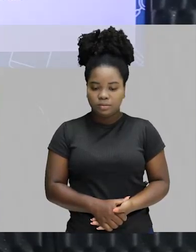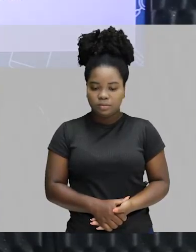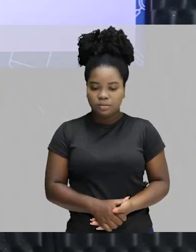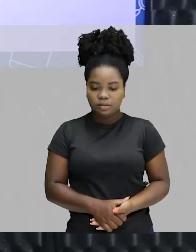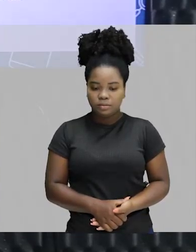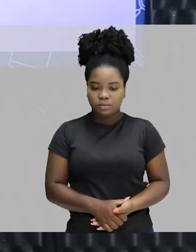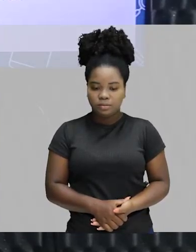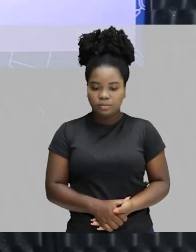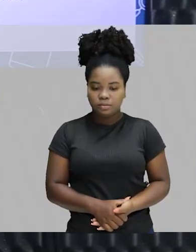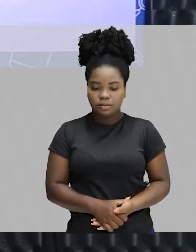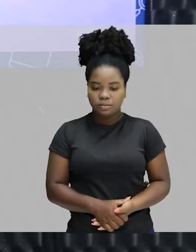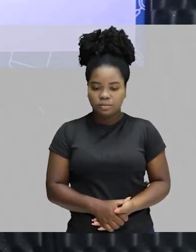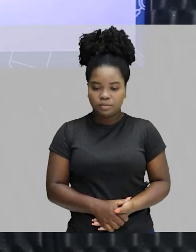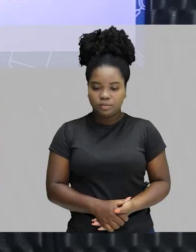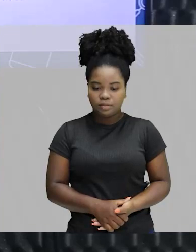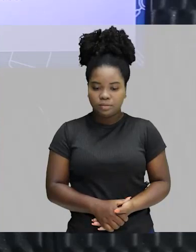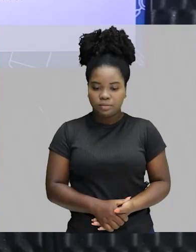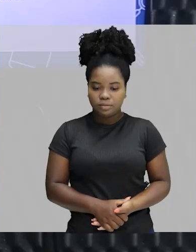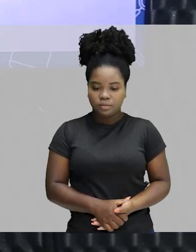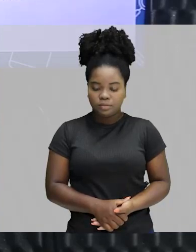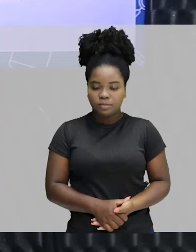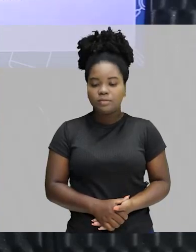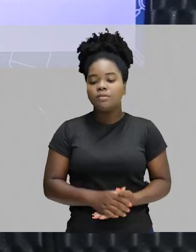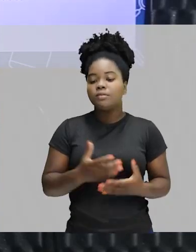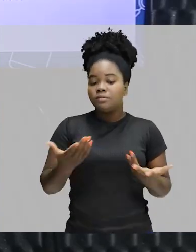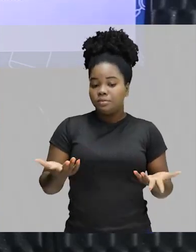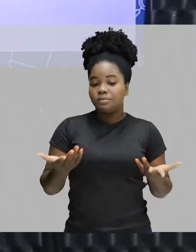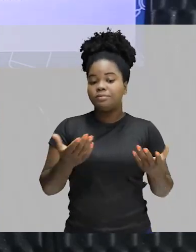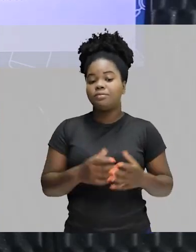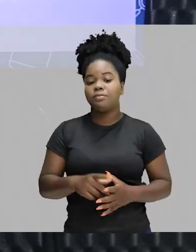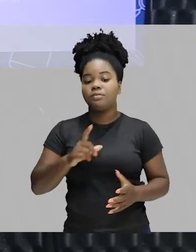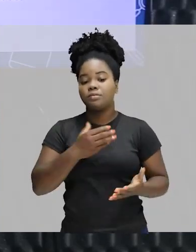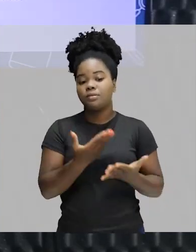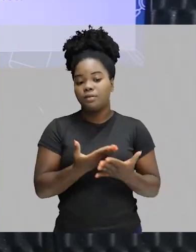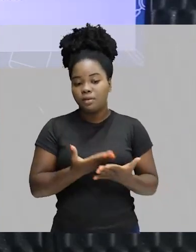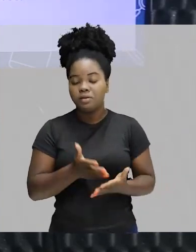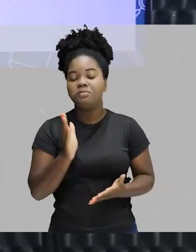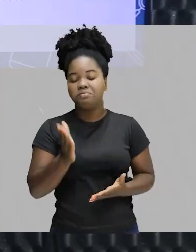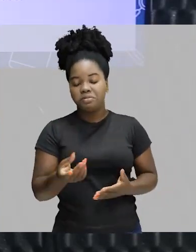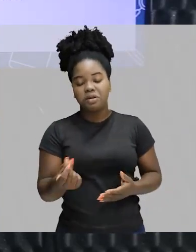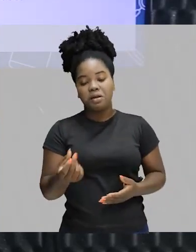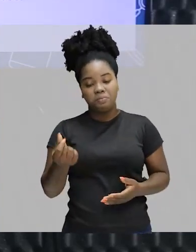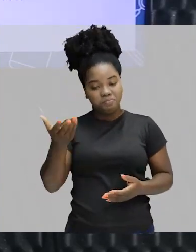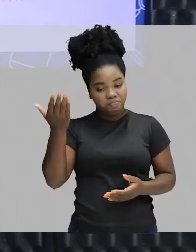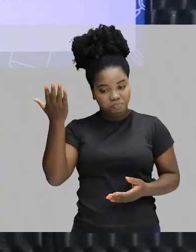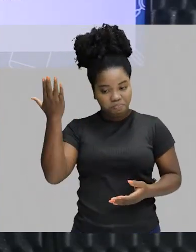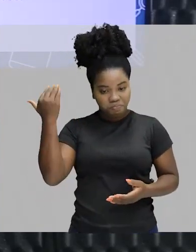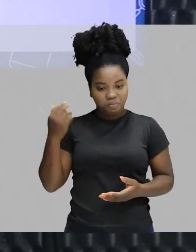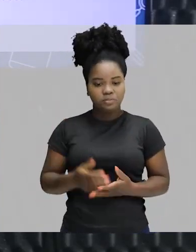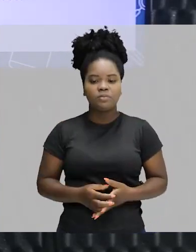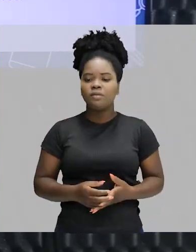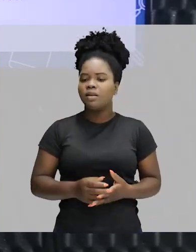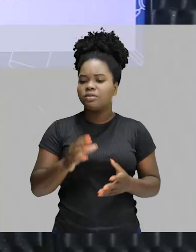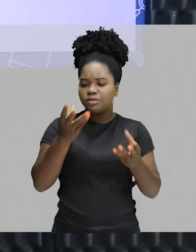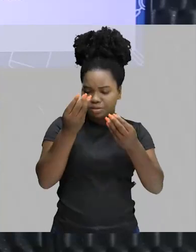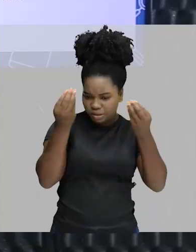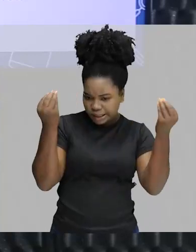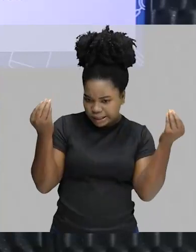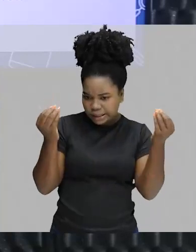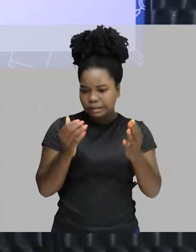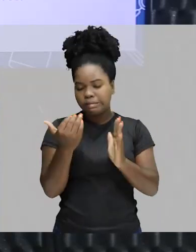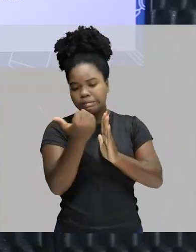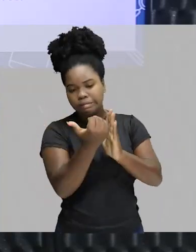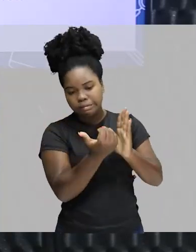fracionário e coletivos. Então, pelo fato de a gente ter estudado isso já há um tempinho, às vezes a gente acaba esquecendo essas